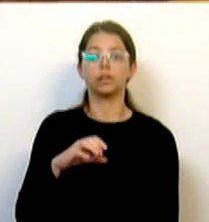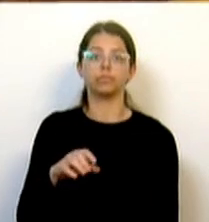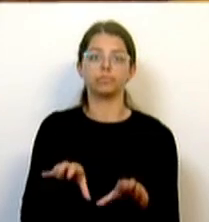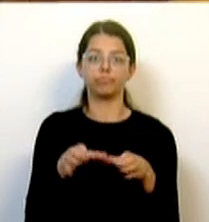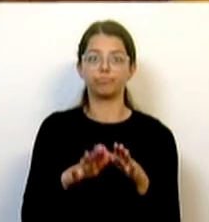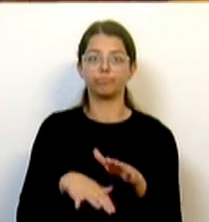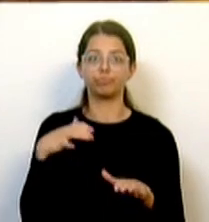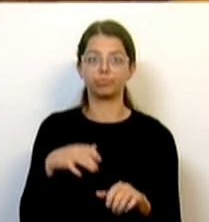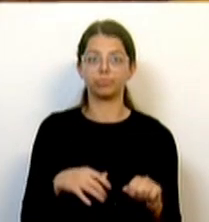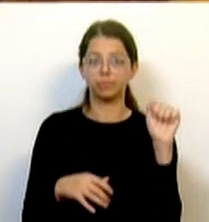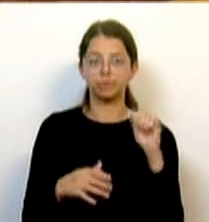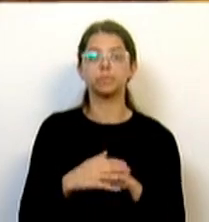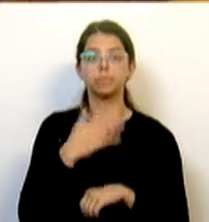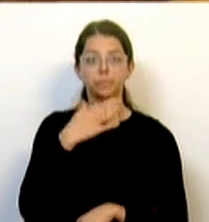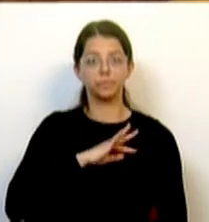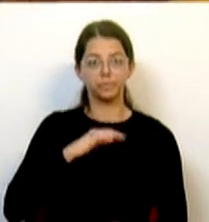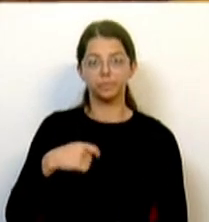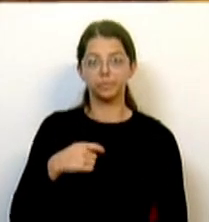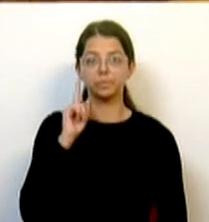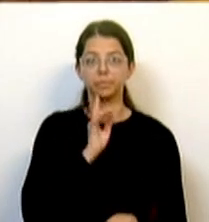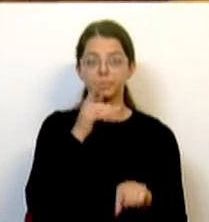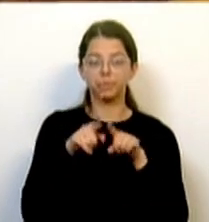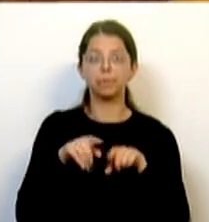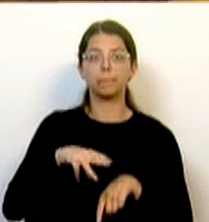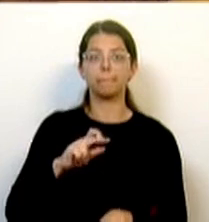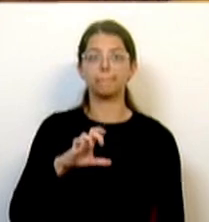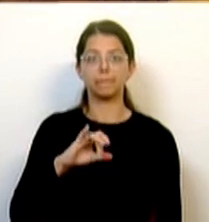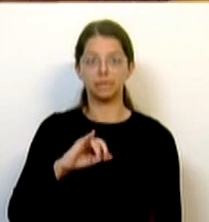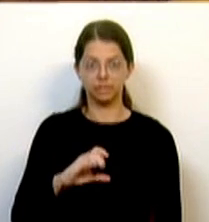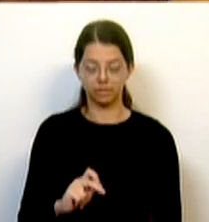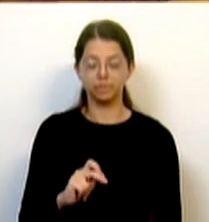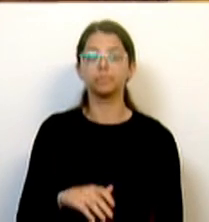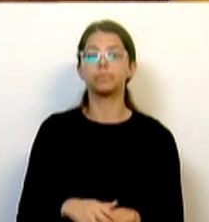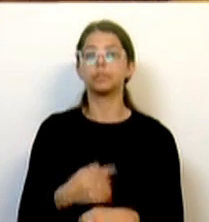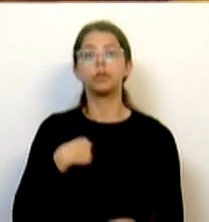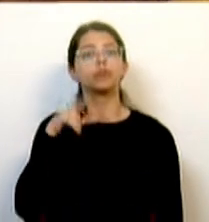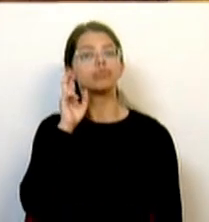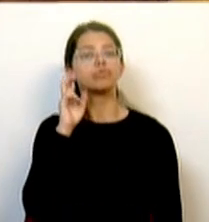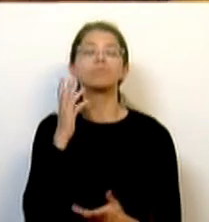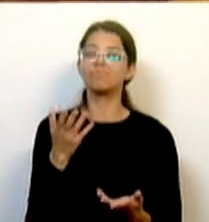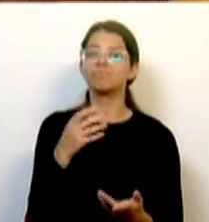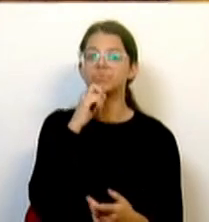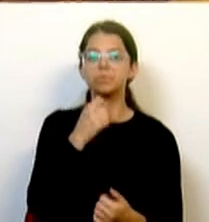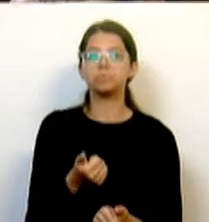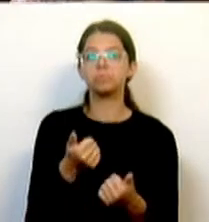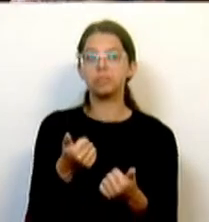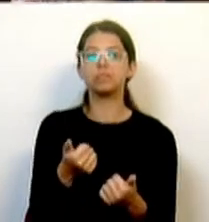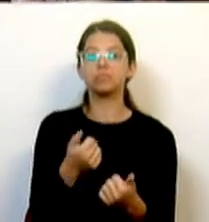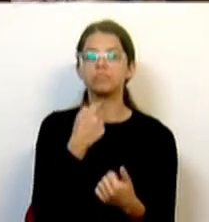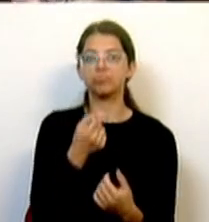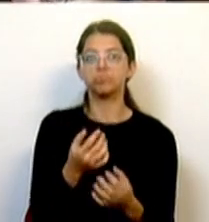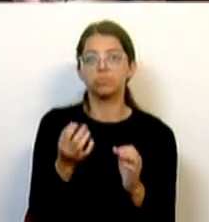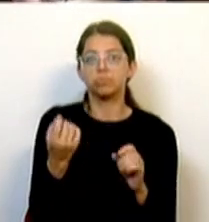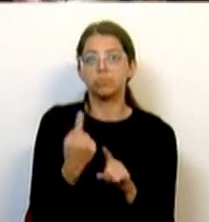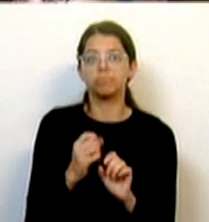Obrigado Sr. Presidente, Sra. Deputada Márcia Passos, eu estava a ouvi-la e penso que não ficava mal admitir o óbvio,